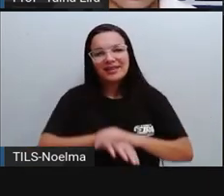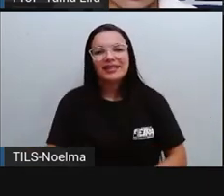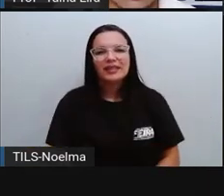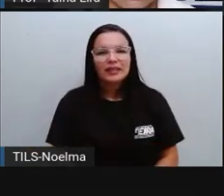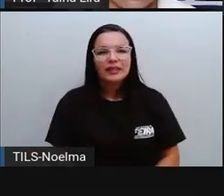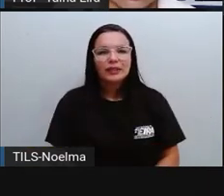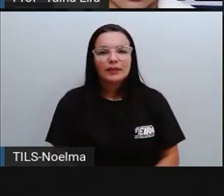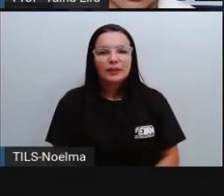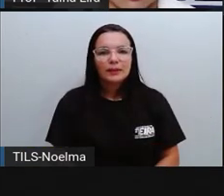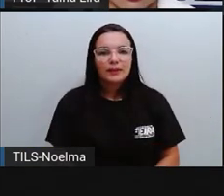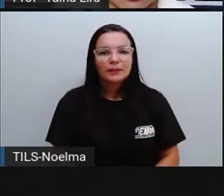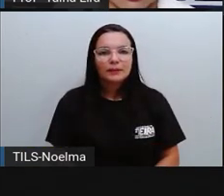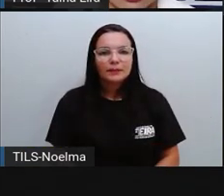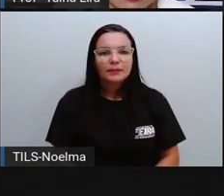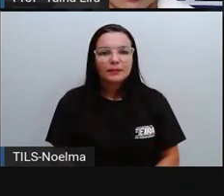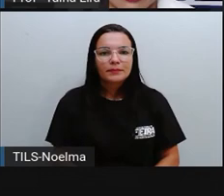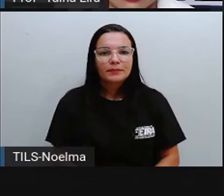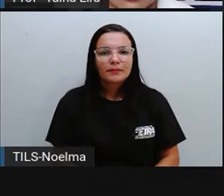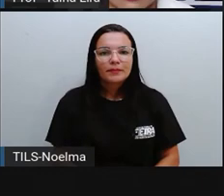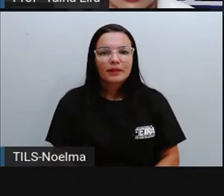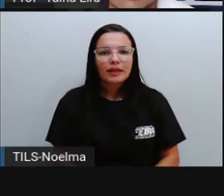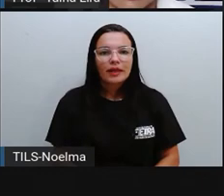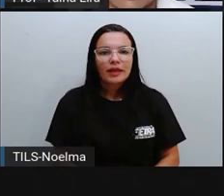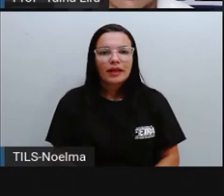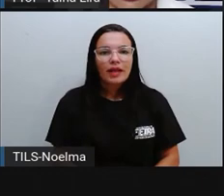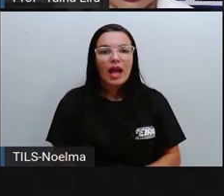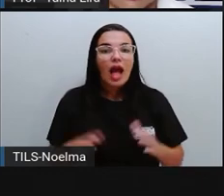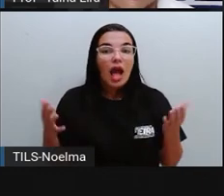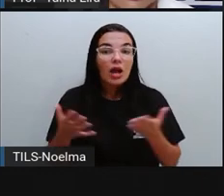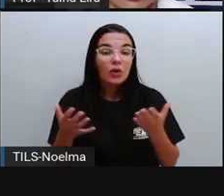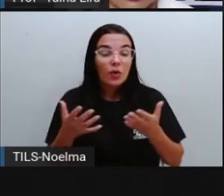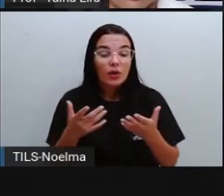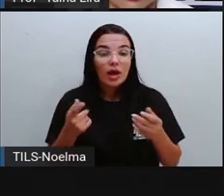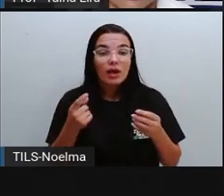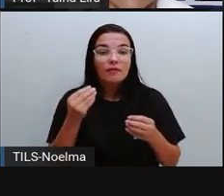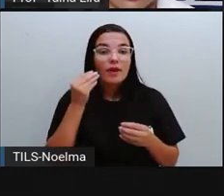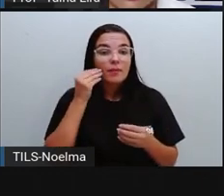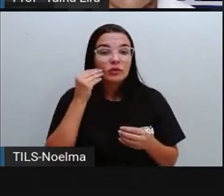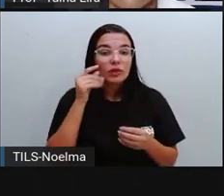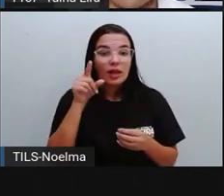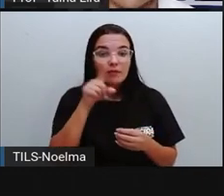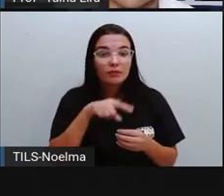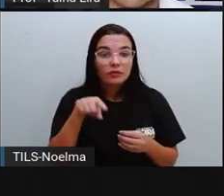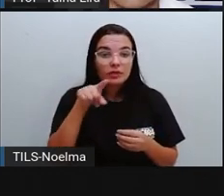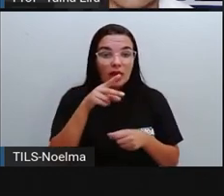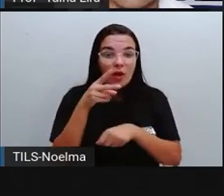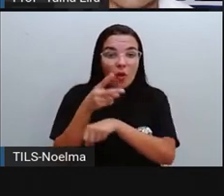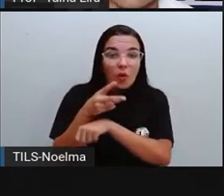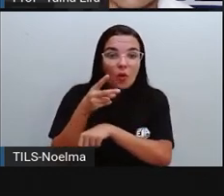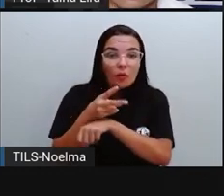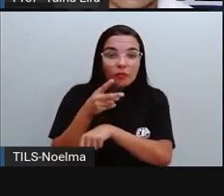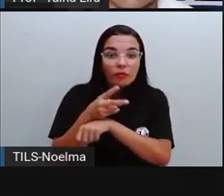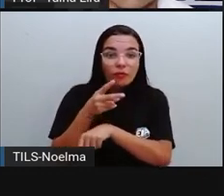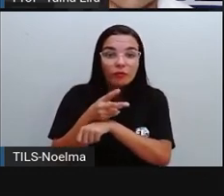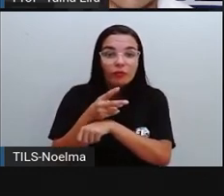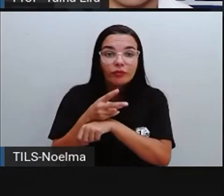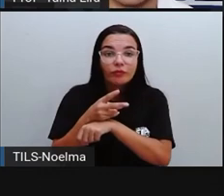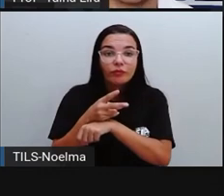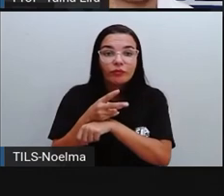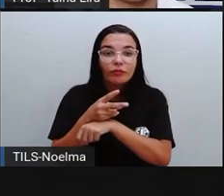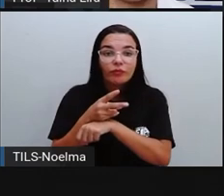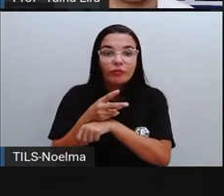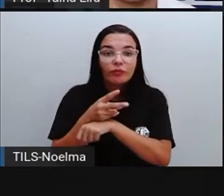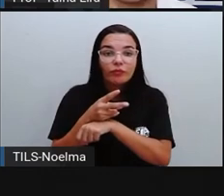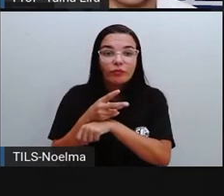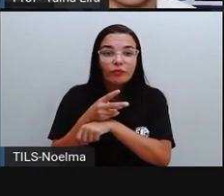E agora, deixa a Pró parar aqui. A Pró vai mostrar pra vocês, ó. O vídeo... Eu gostaria de fazer um pedido? Basta! Espera aí,